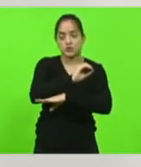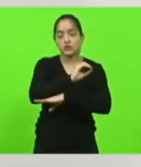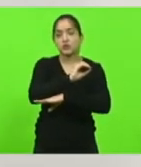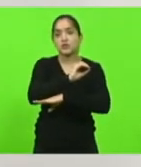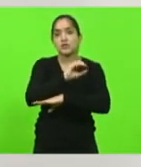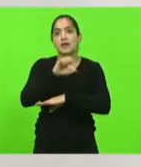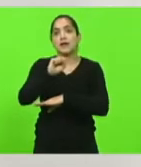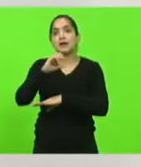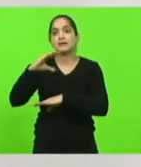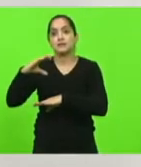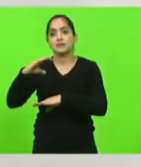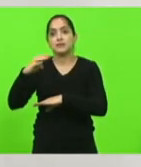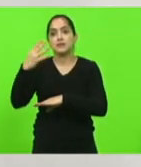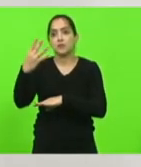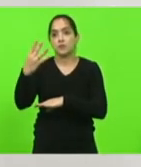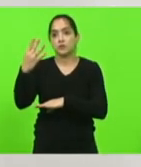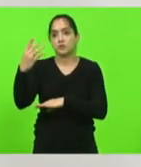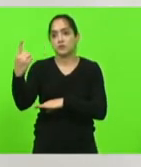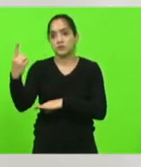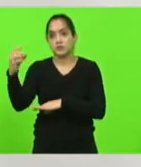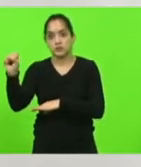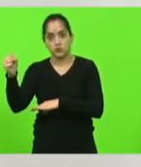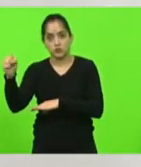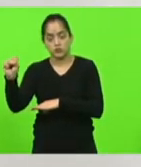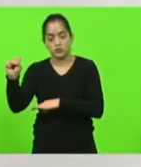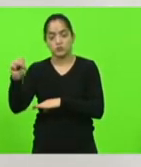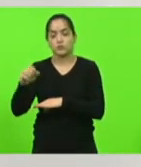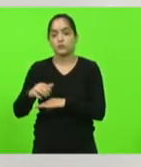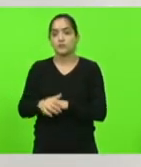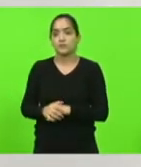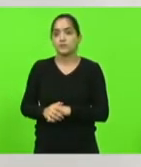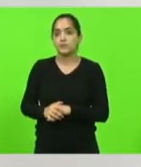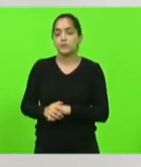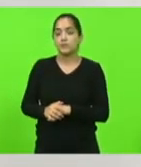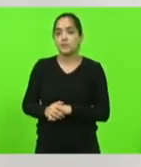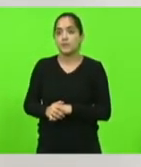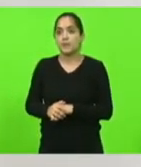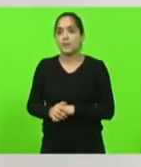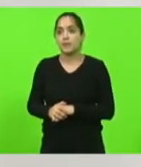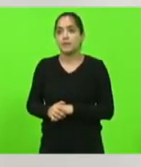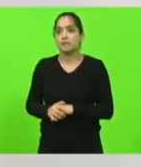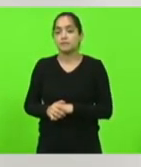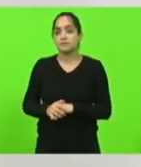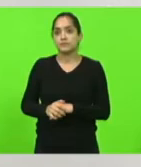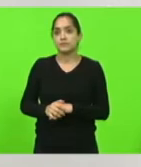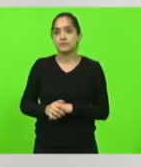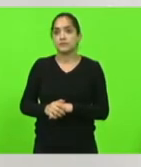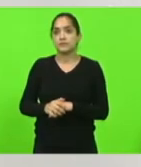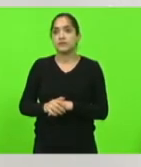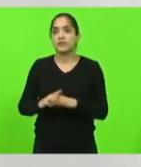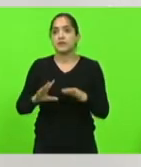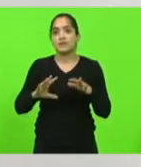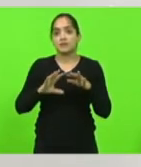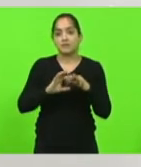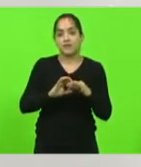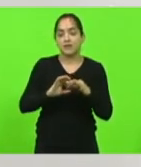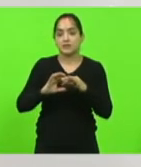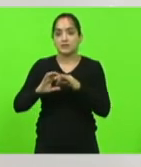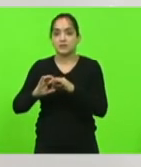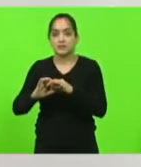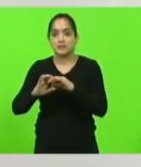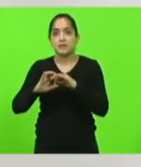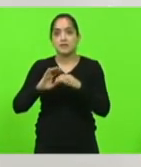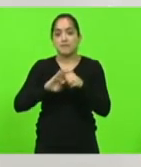SC418 que por sua vez vai ter várias interseções de vários